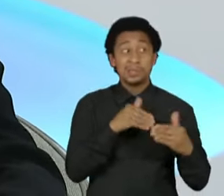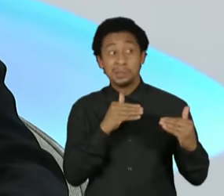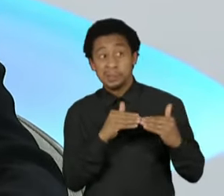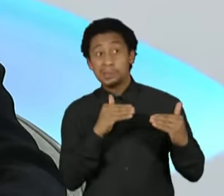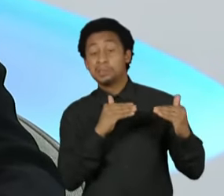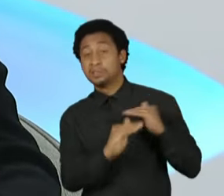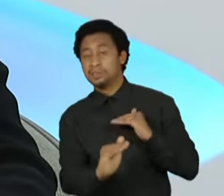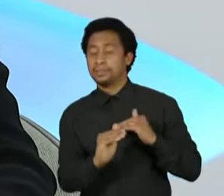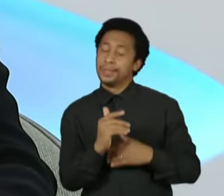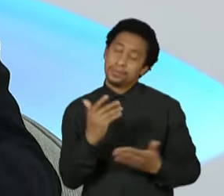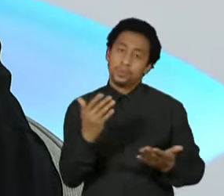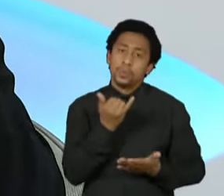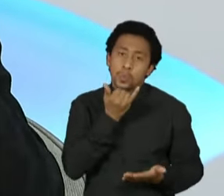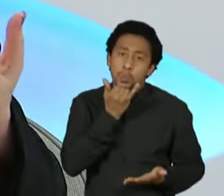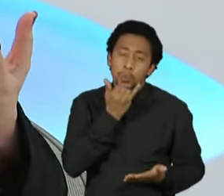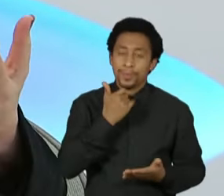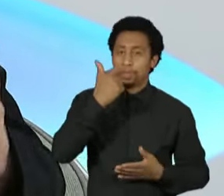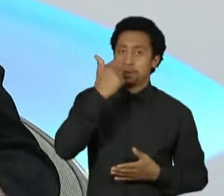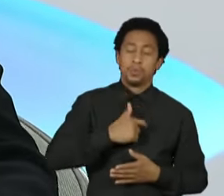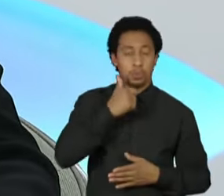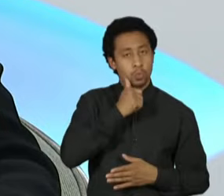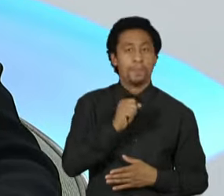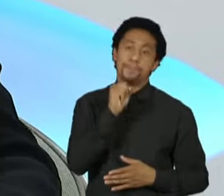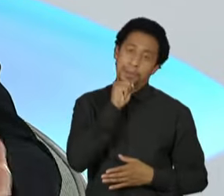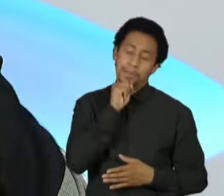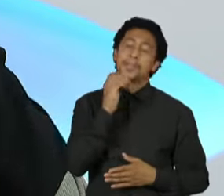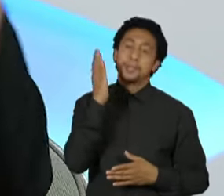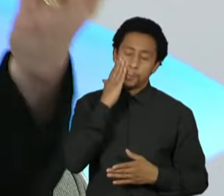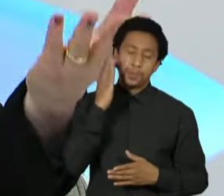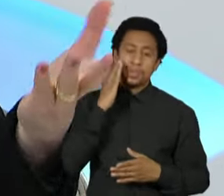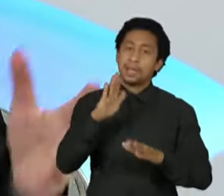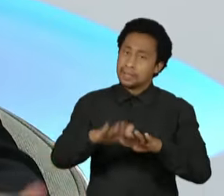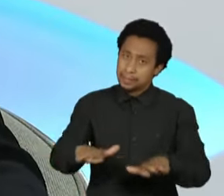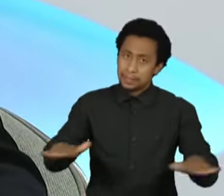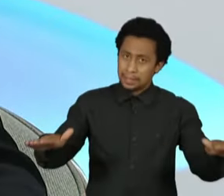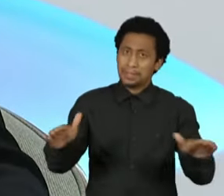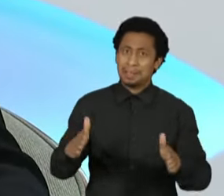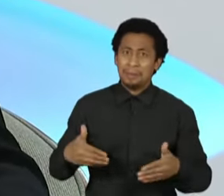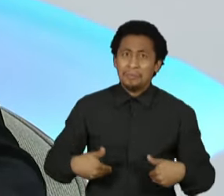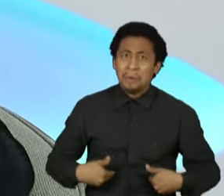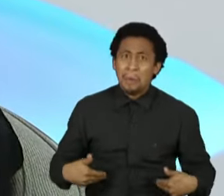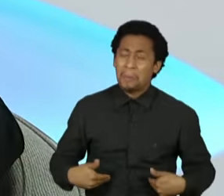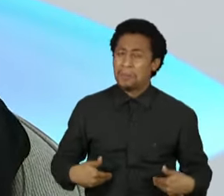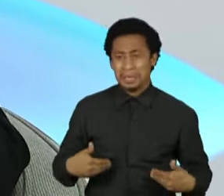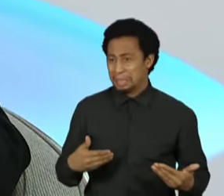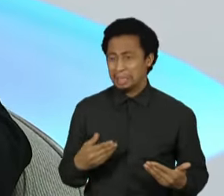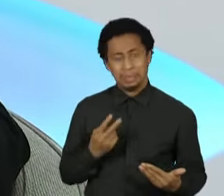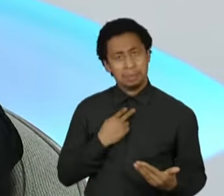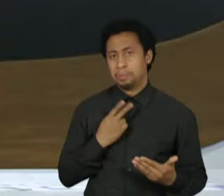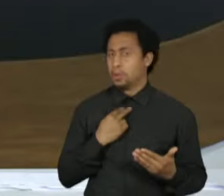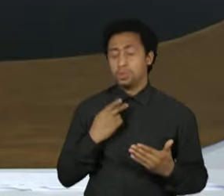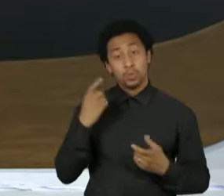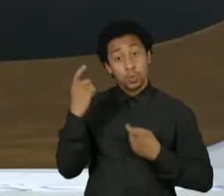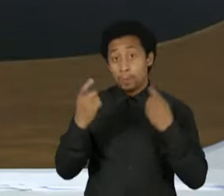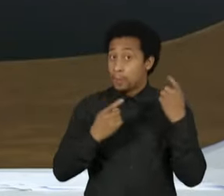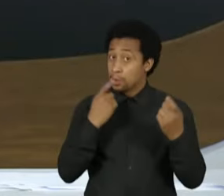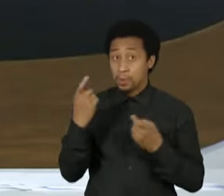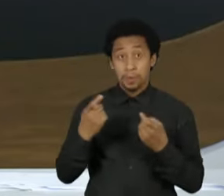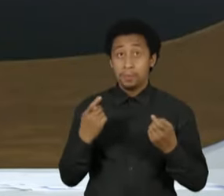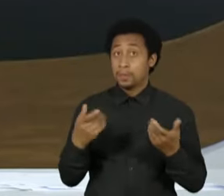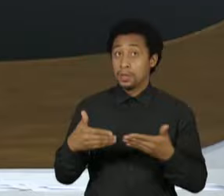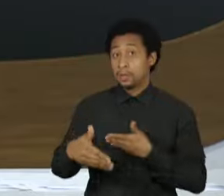mãe. Eu não posso deixar uma criança dormir com fome, porque estou preocupada com eleição. Não é com eleição. O projeto